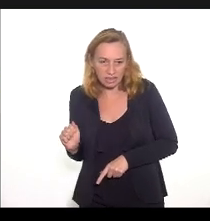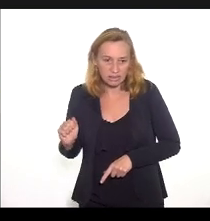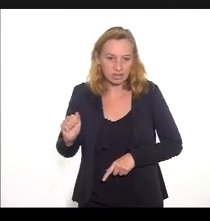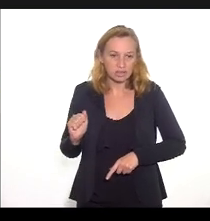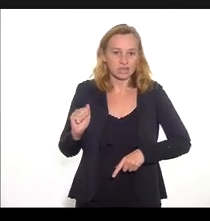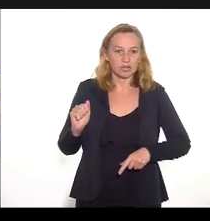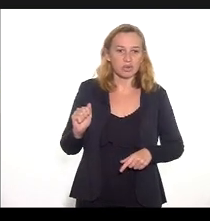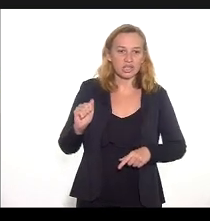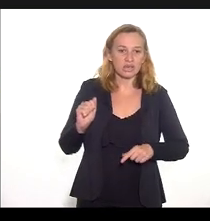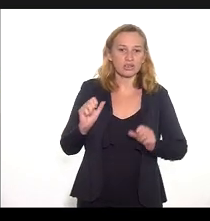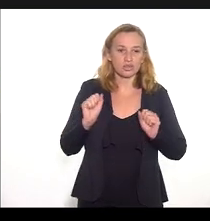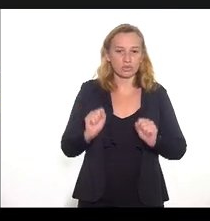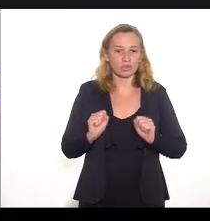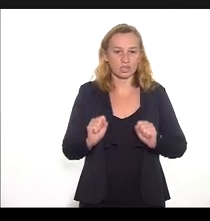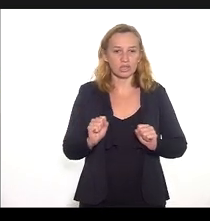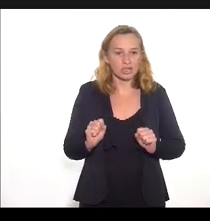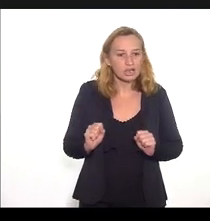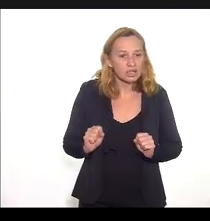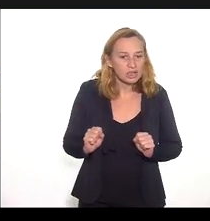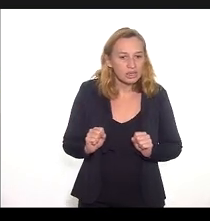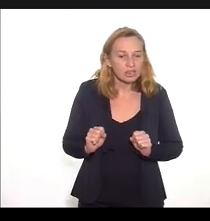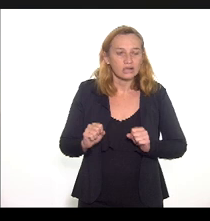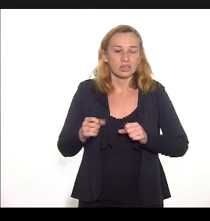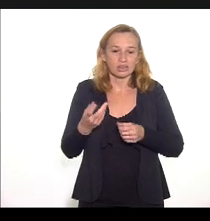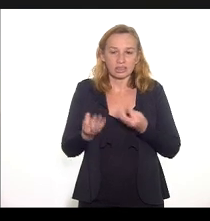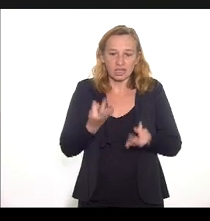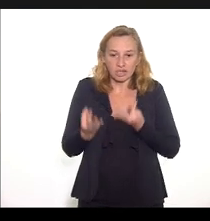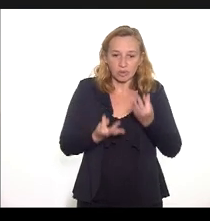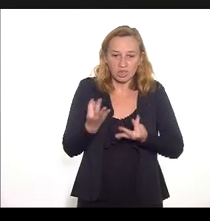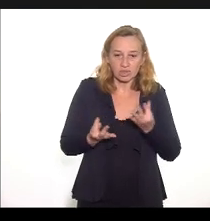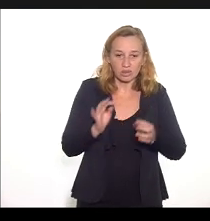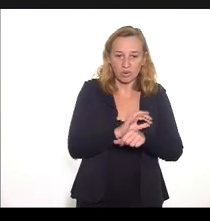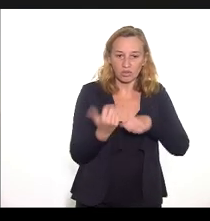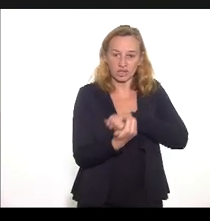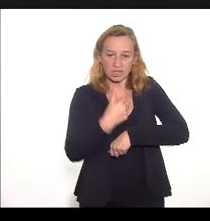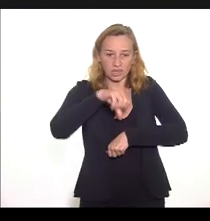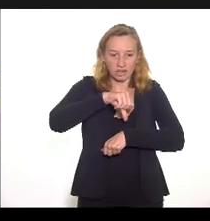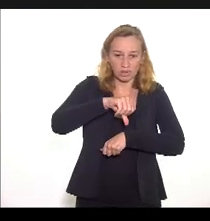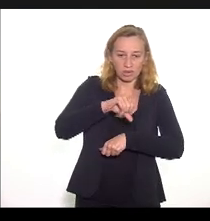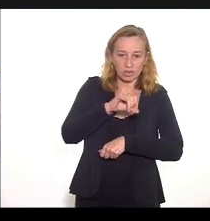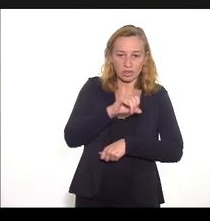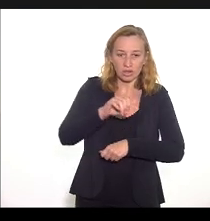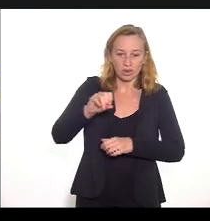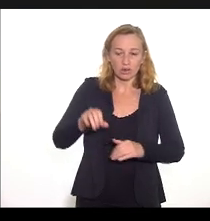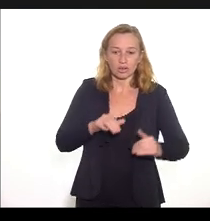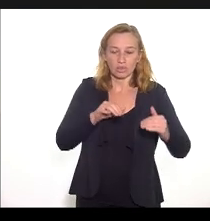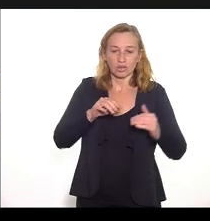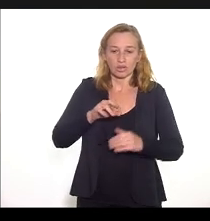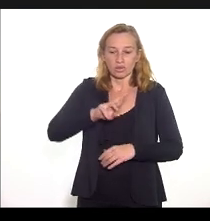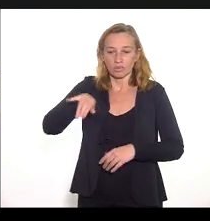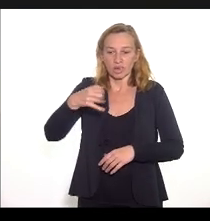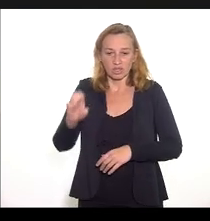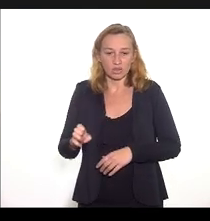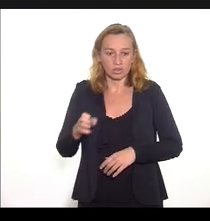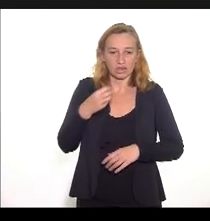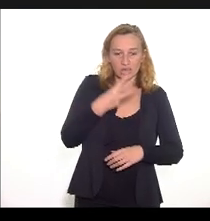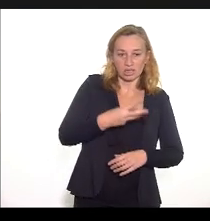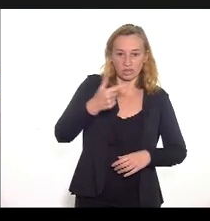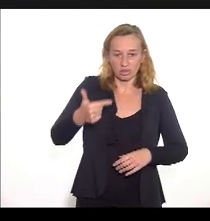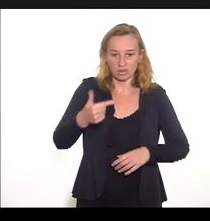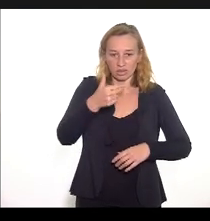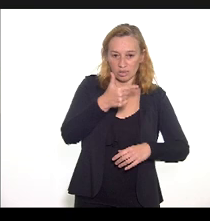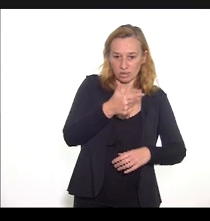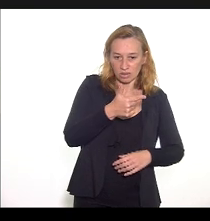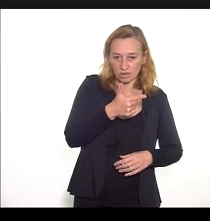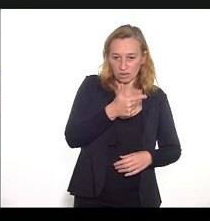regulação unificada para tratamento da covid-19. Deliberação CIDRJ, número 6.327, 21 de fevereiro de